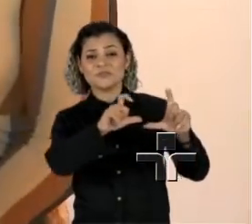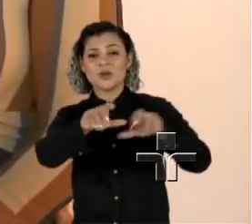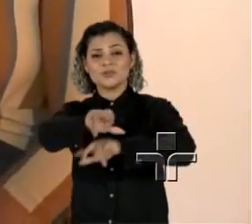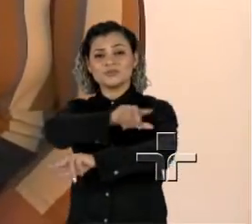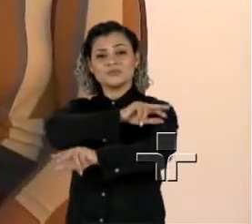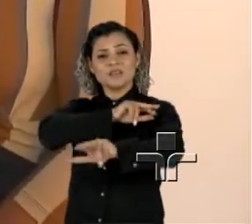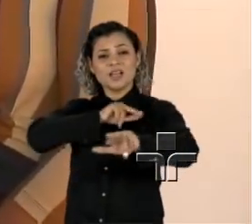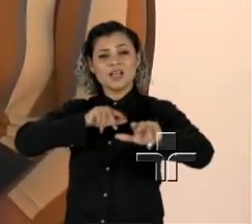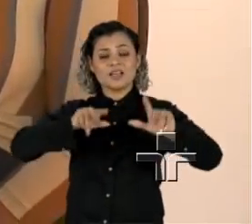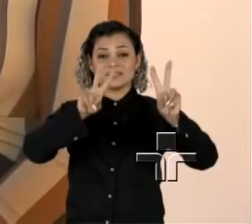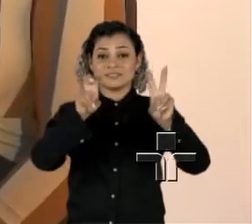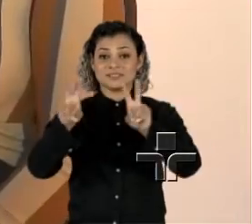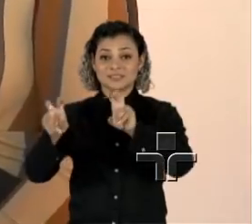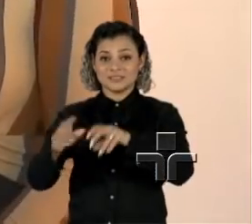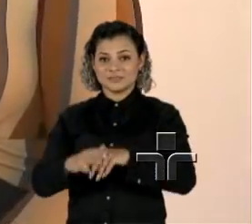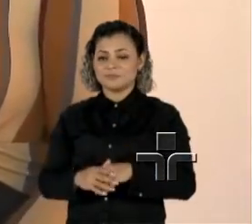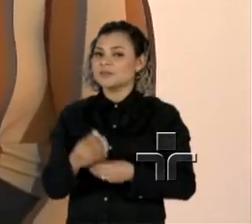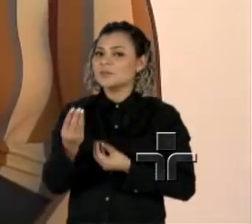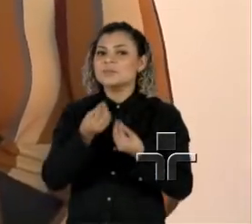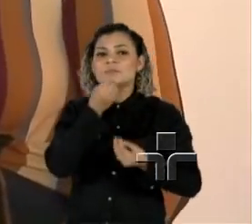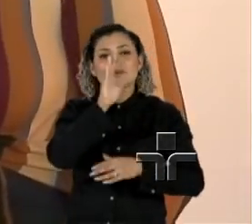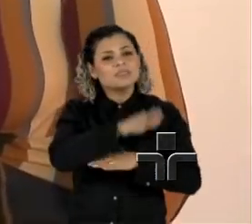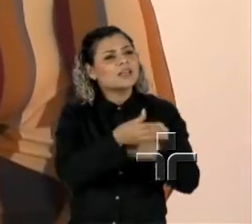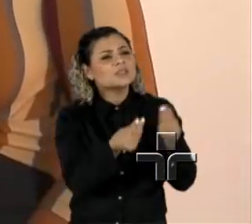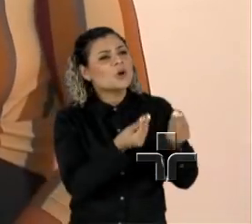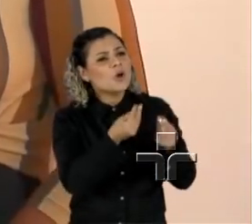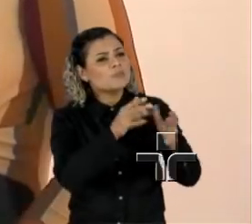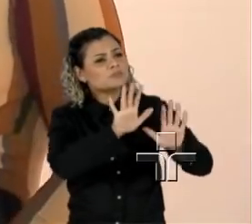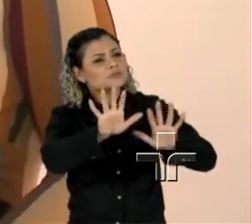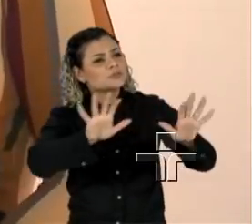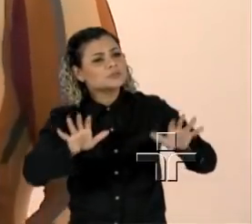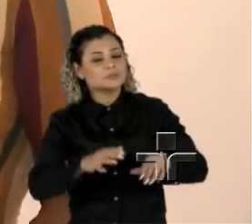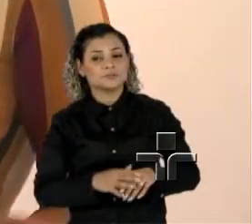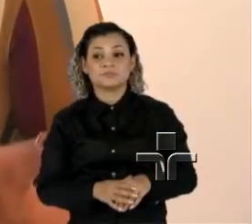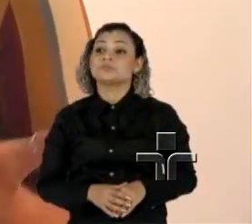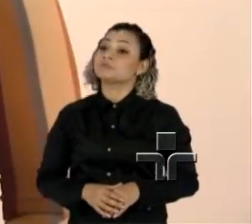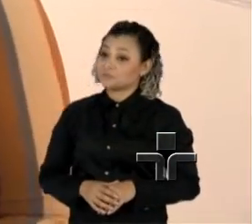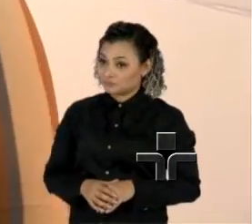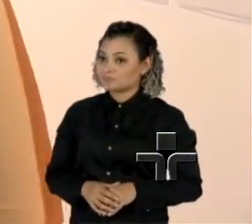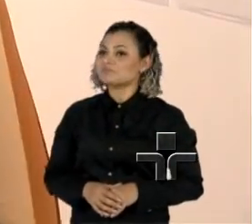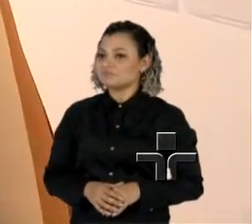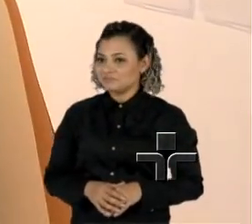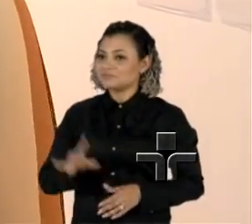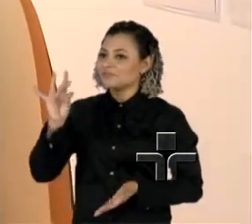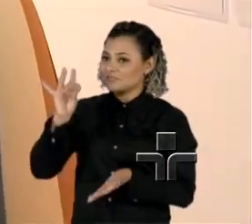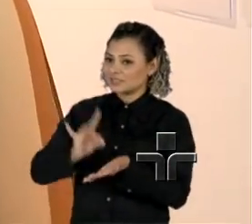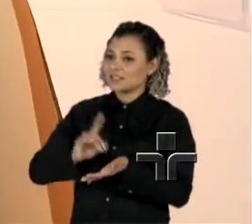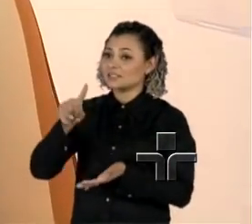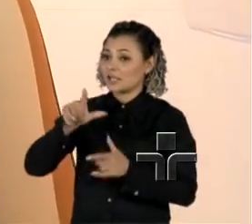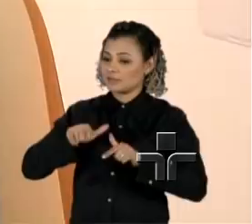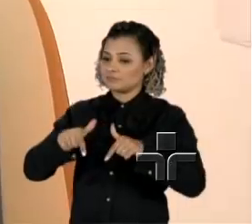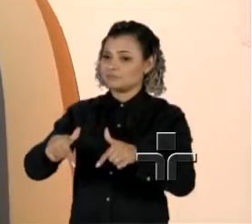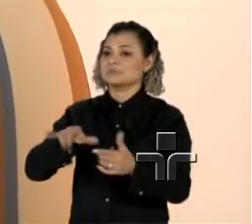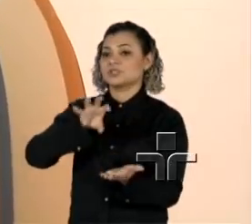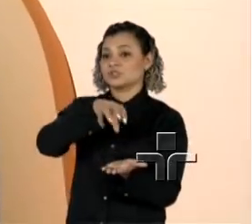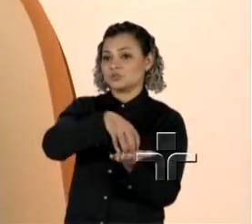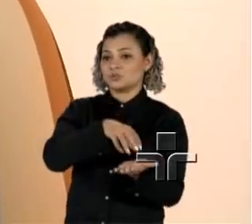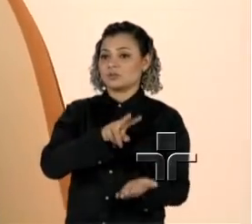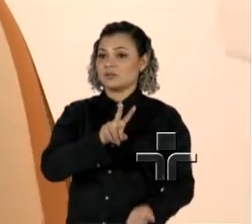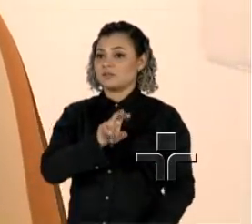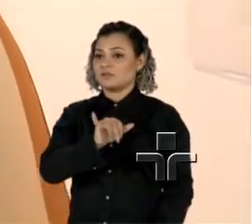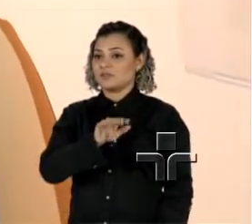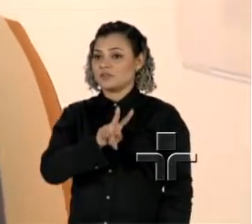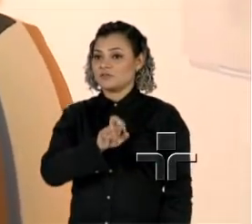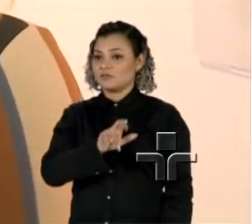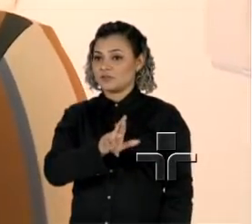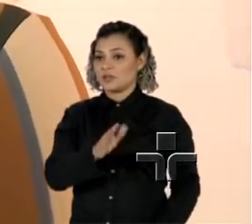fotos aqui com esse tema. Boa tarde, Simone. Como é que foi fazer essa exposição? Na verdade, foi uma iniciativa do Instituto Viver Hoje.